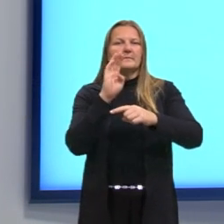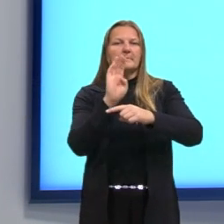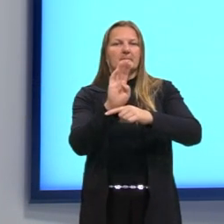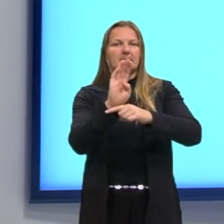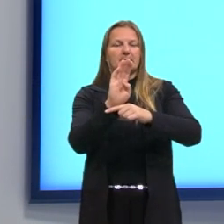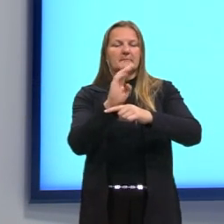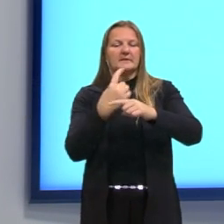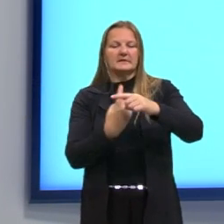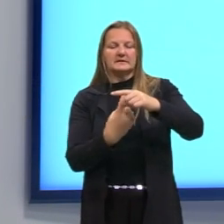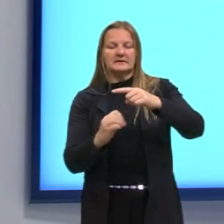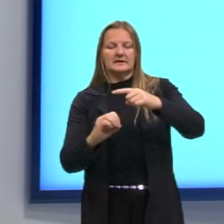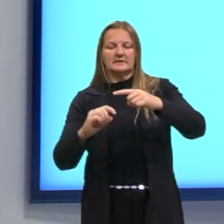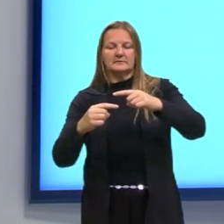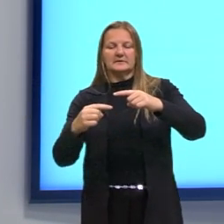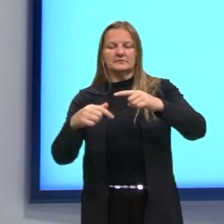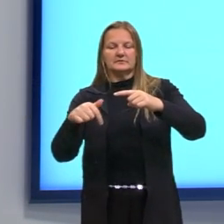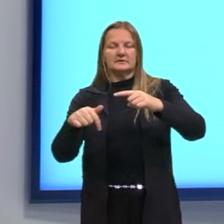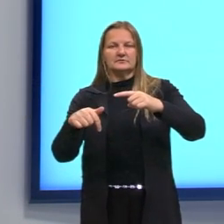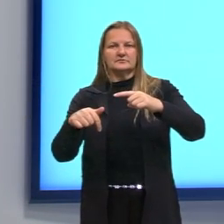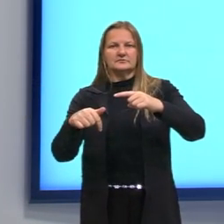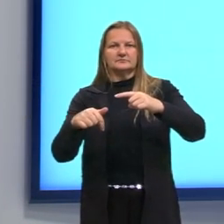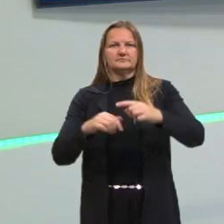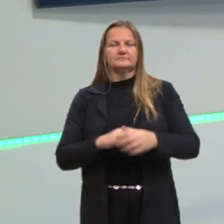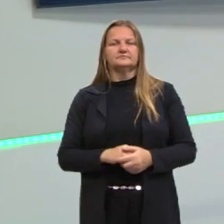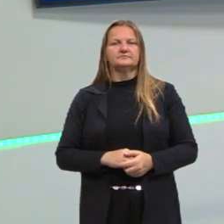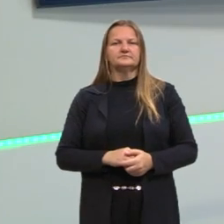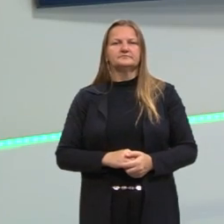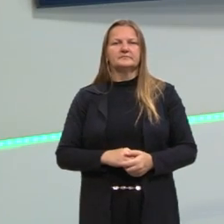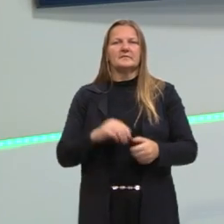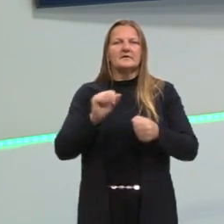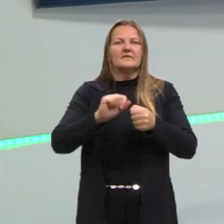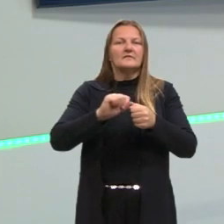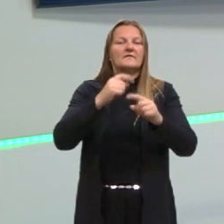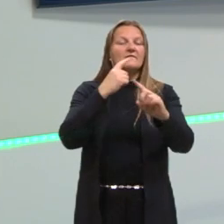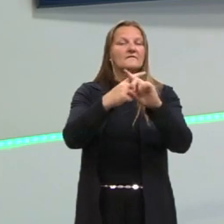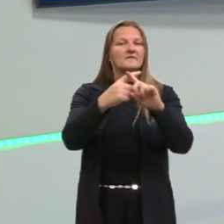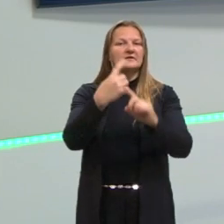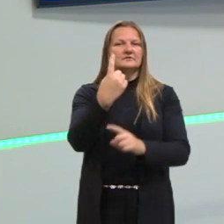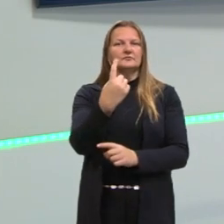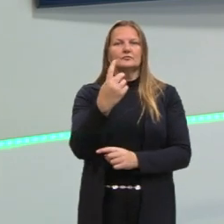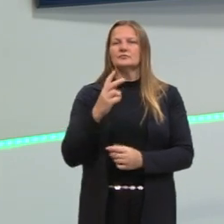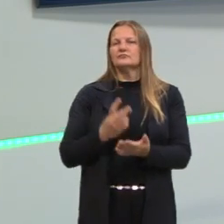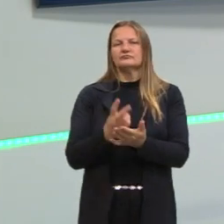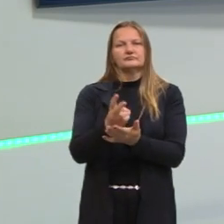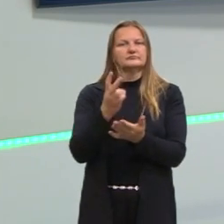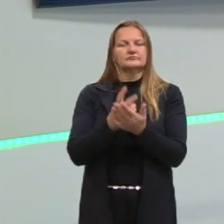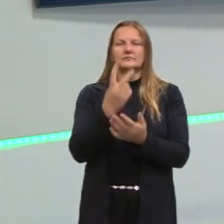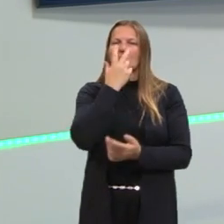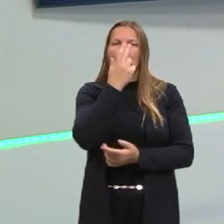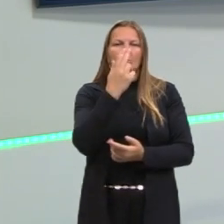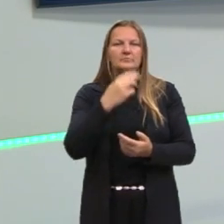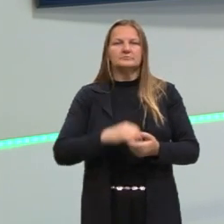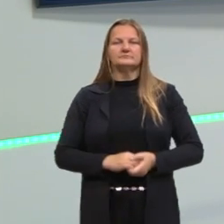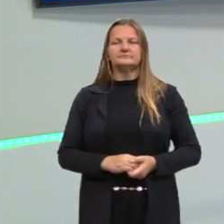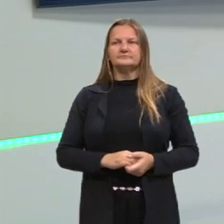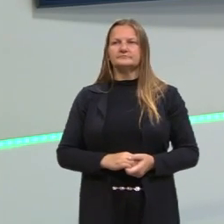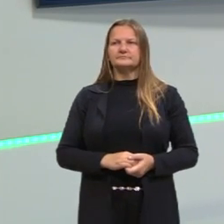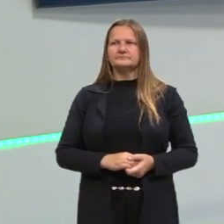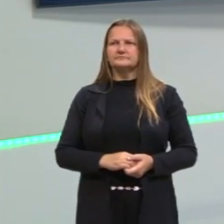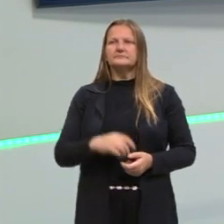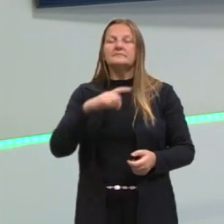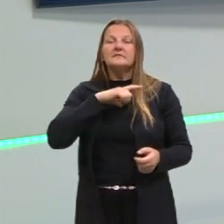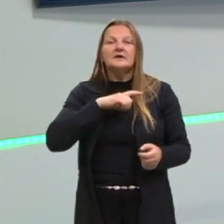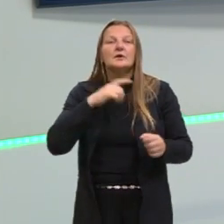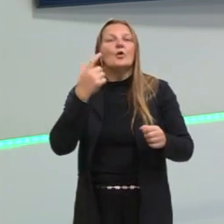10 elevado a menos 7. Multiplicando por 1, né? A fração não muda, continua a mesma. Então, agora nós temos